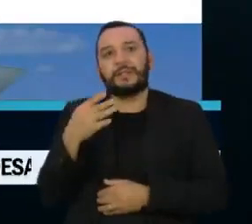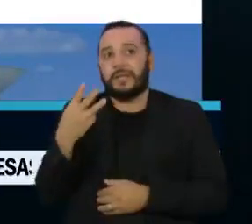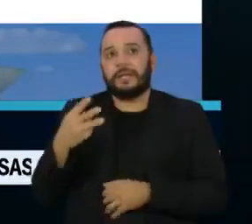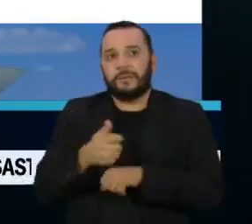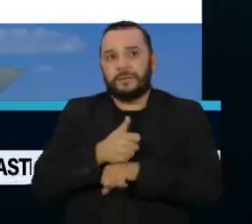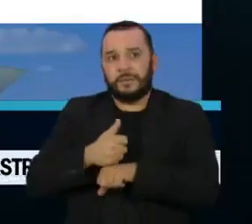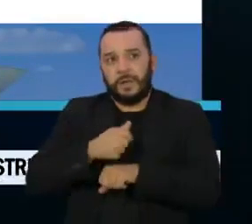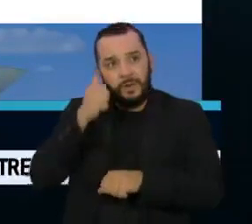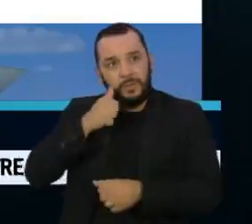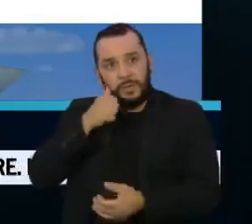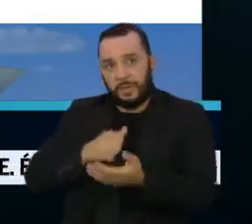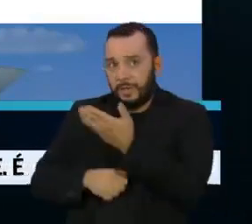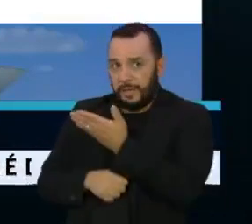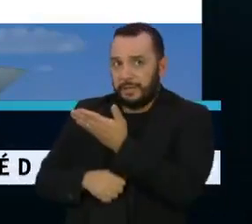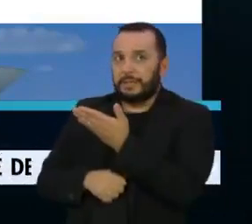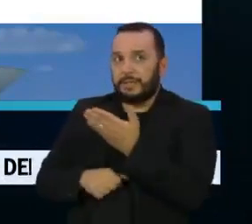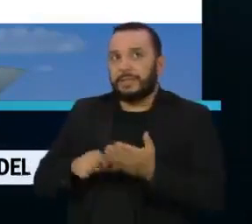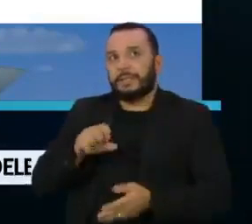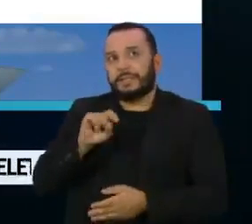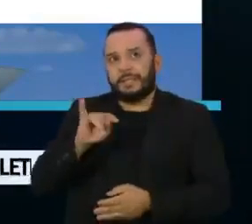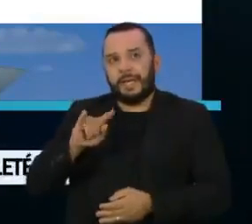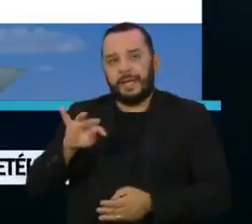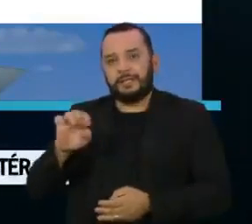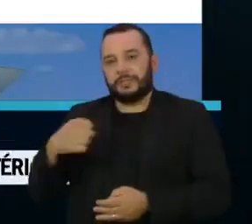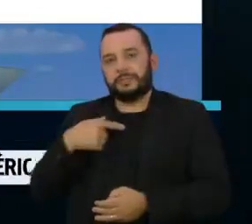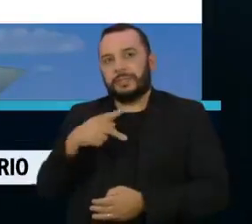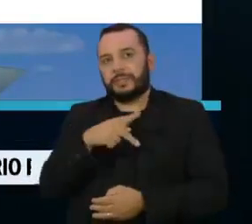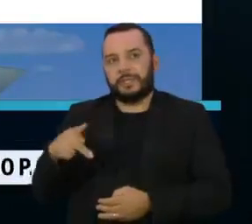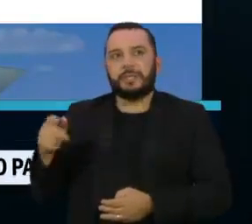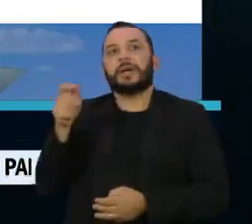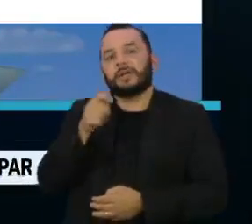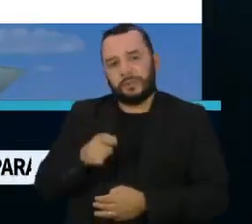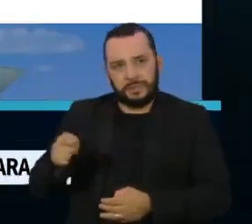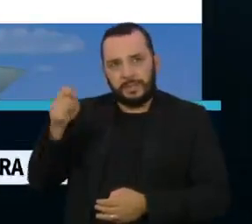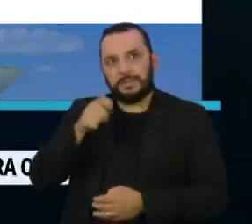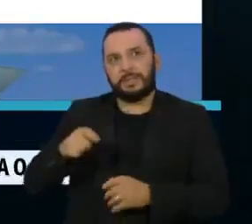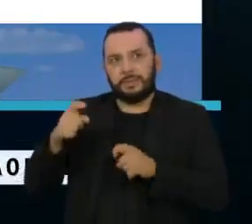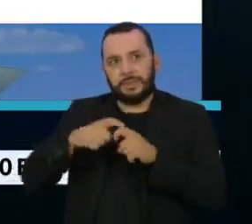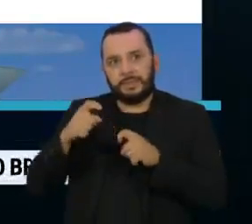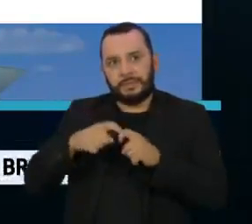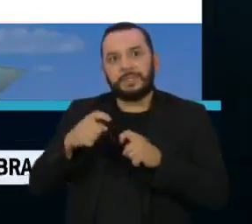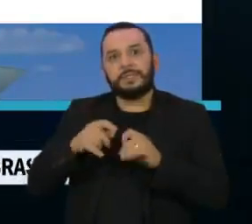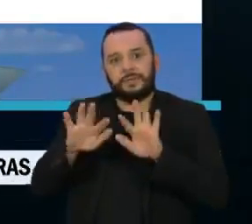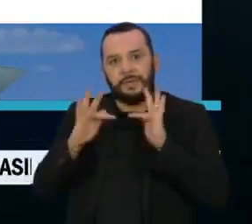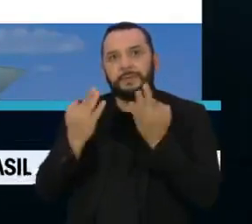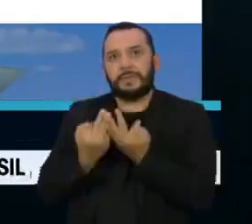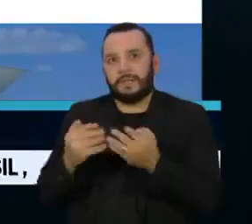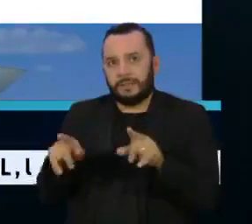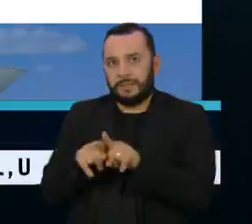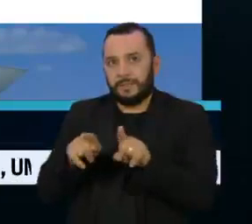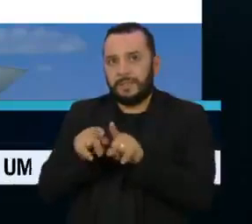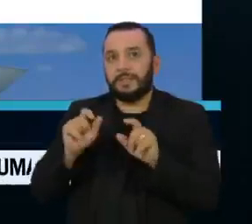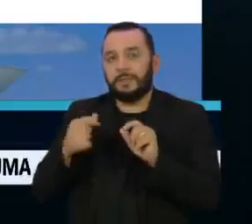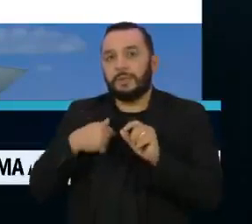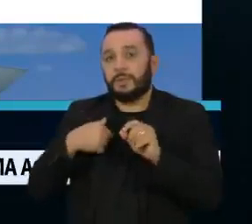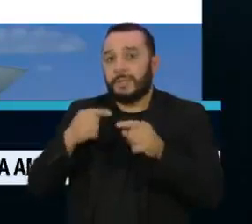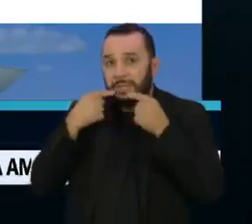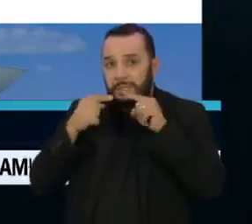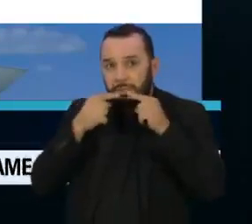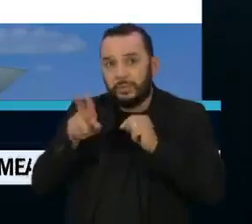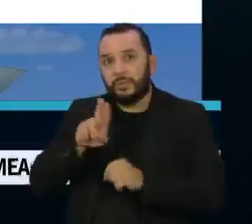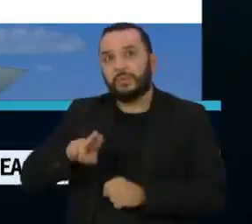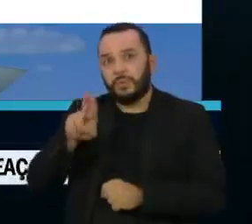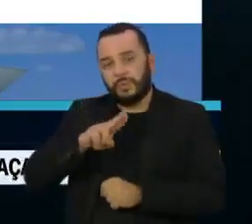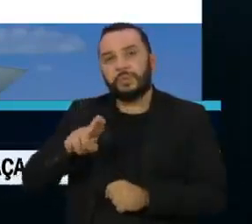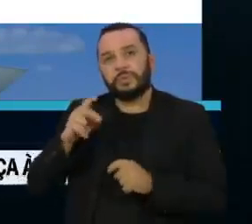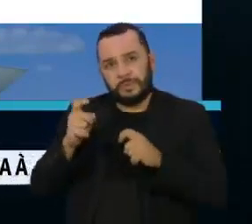também defensora da cloroquina, Zeliette Zambon, presidente da Sociedade Brasileira de Medicina de Família, e os críticos do uso do medicamento